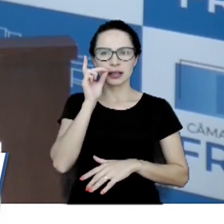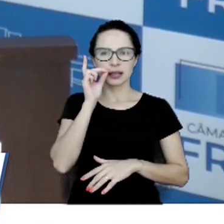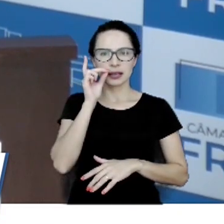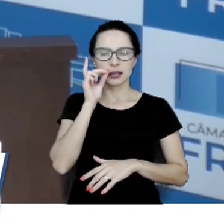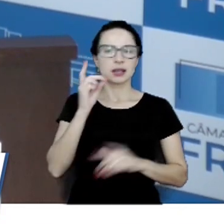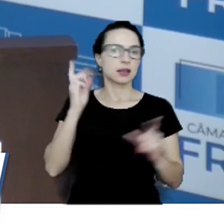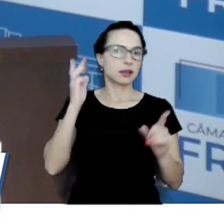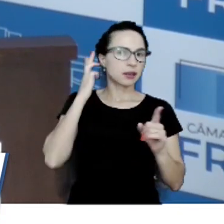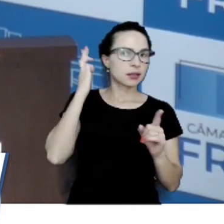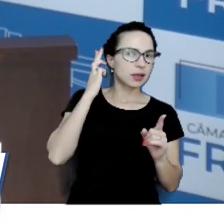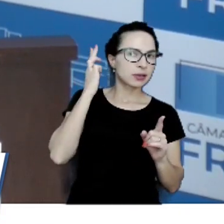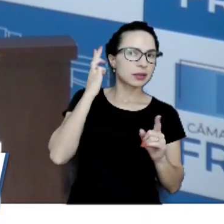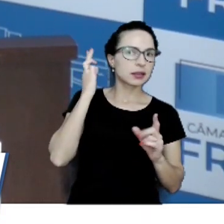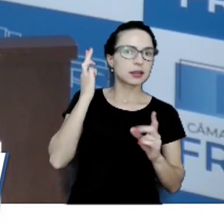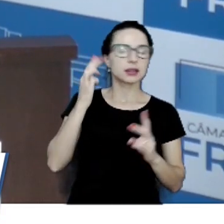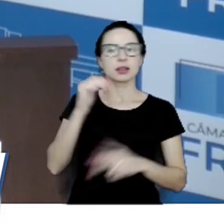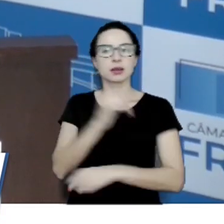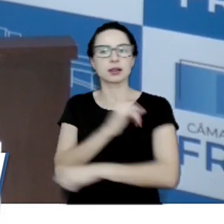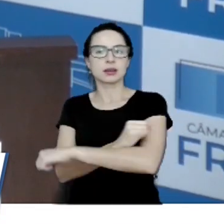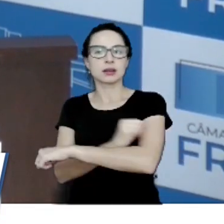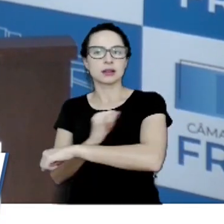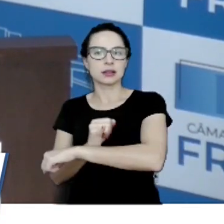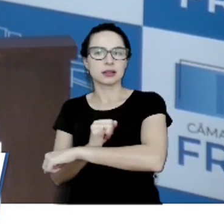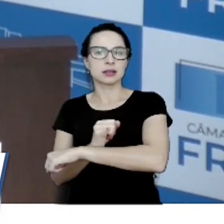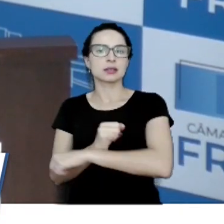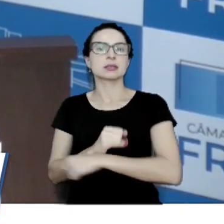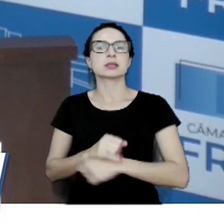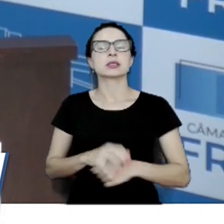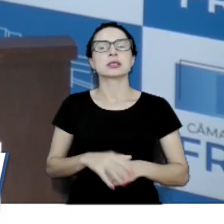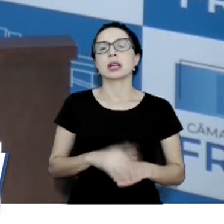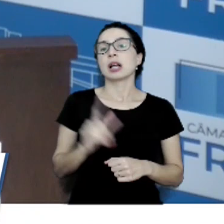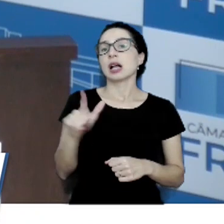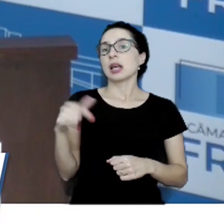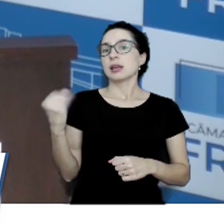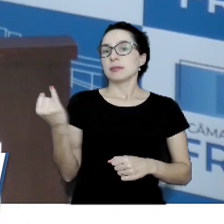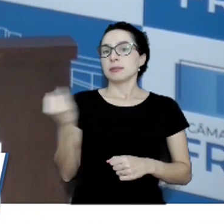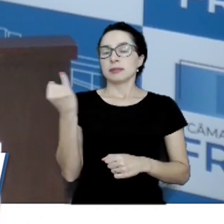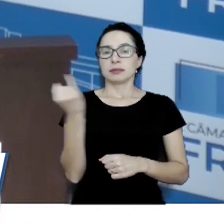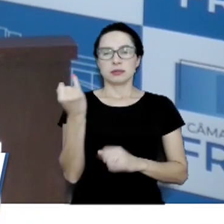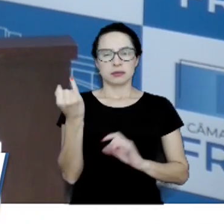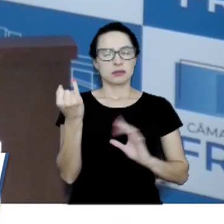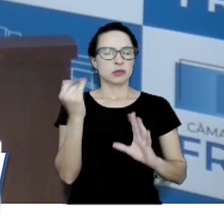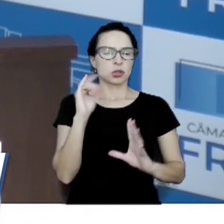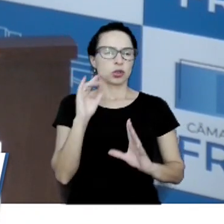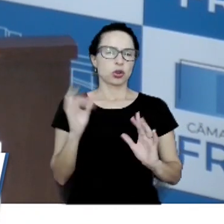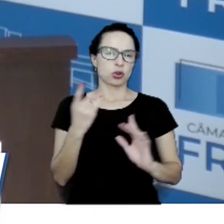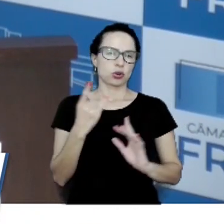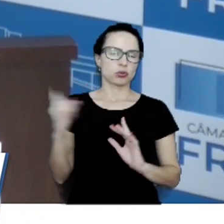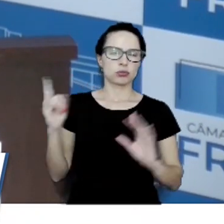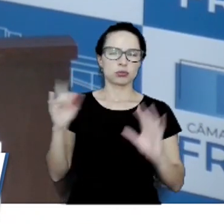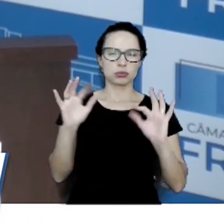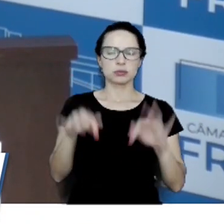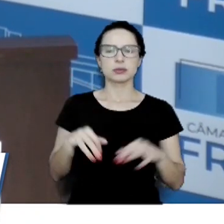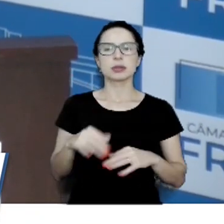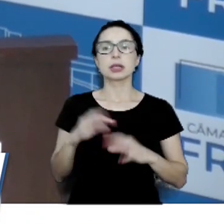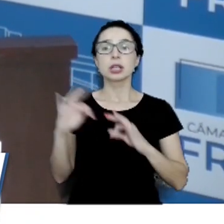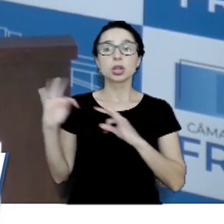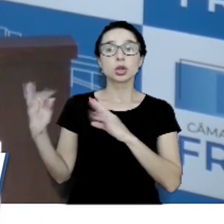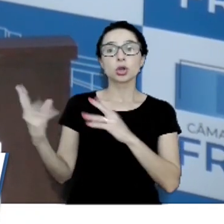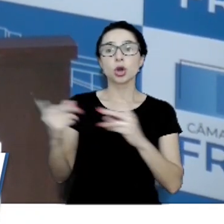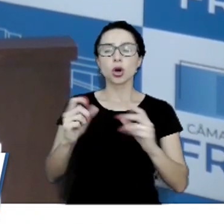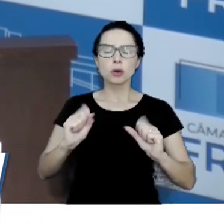Zezinho Cabelereiro e do Hilton. E o importante, só concluindo, que todas as forças